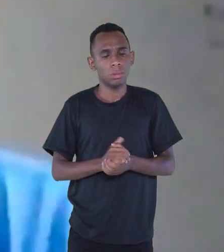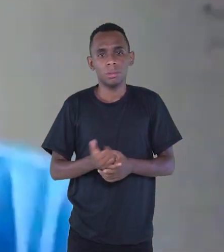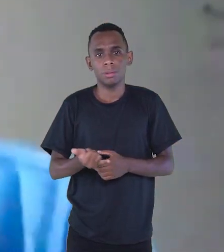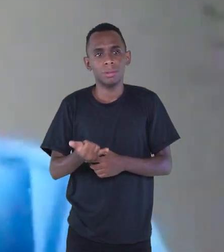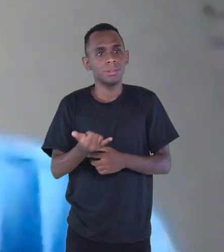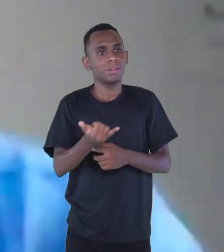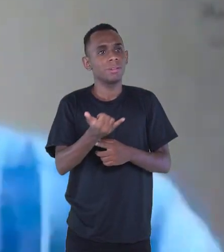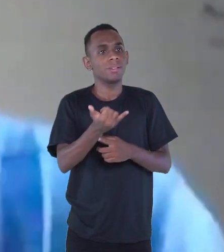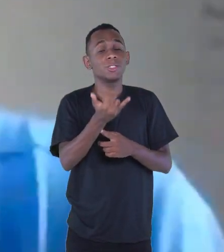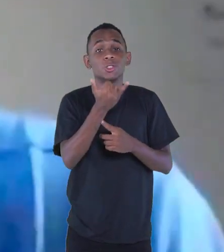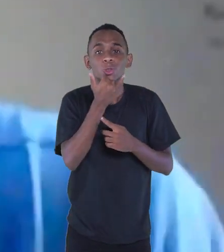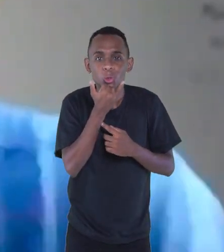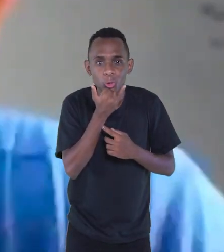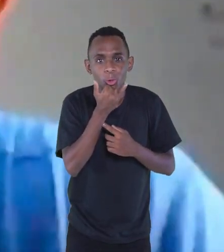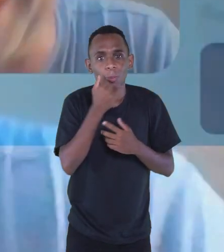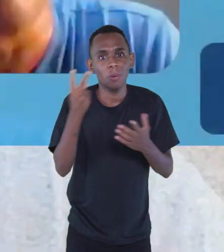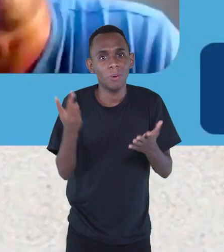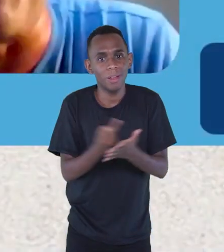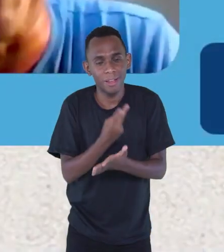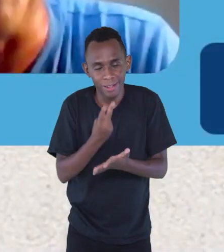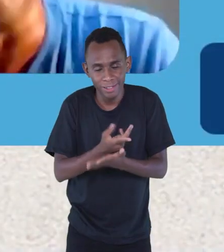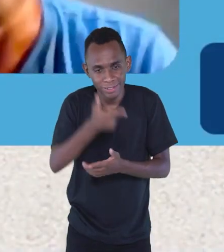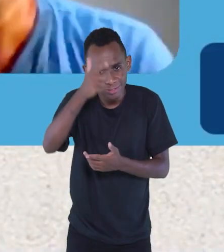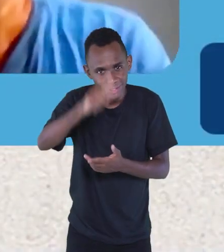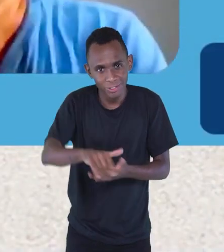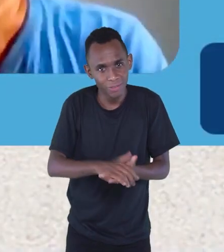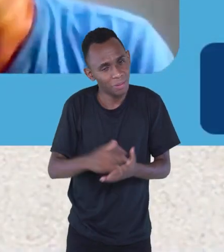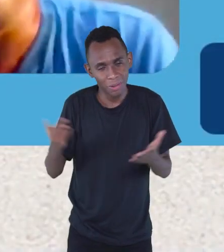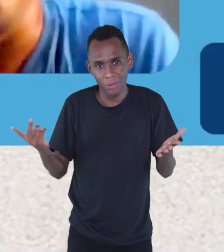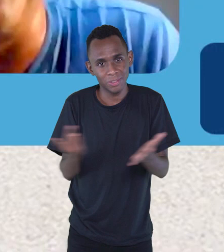Desculpa, agora eu me perdi. Isso acontece.